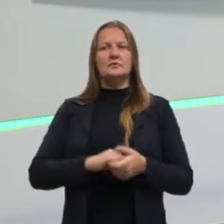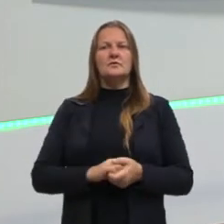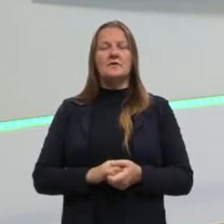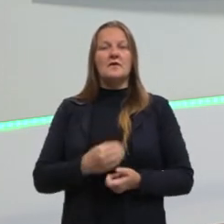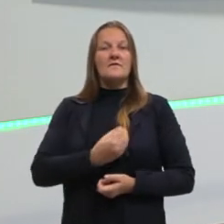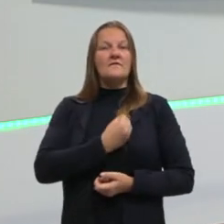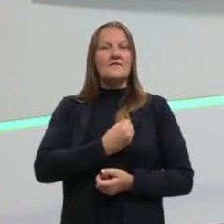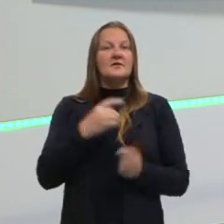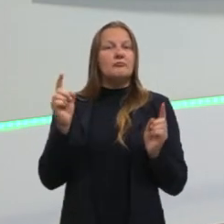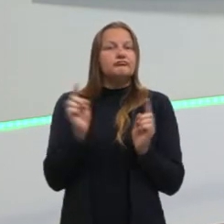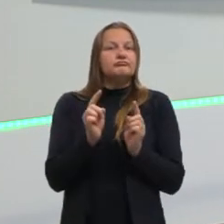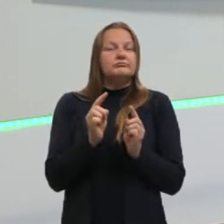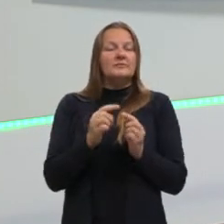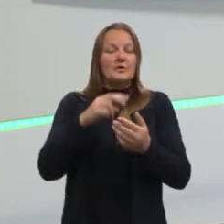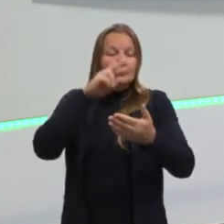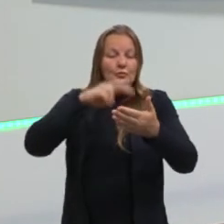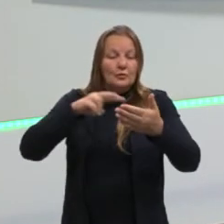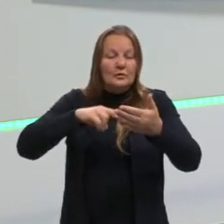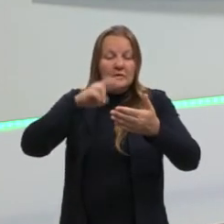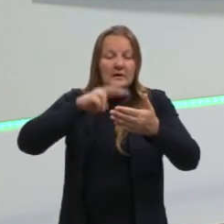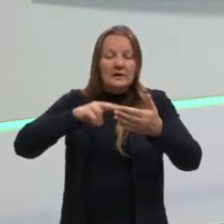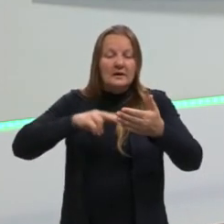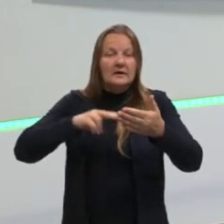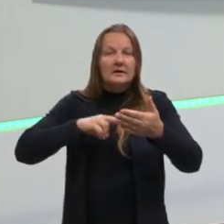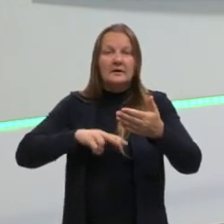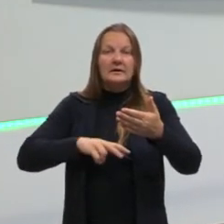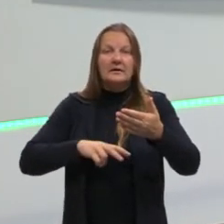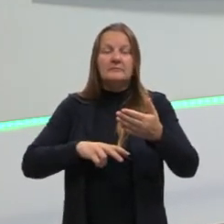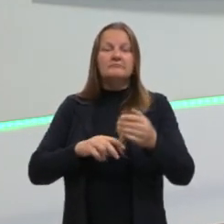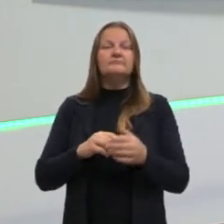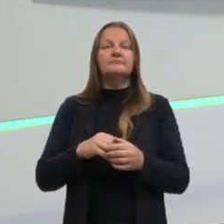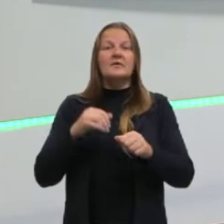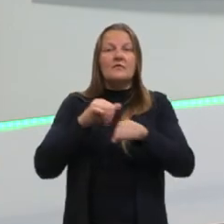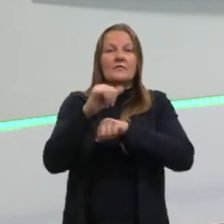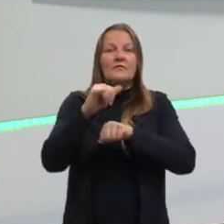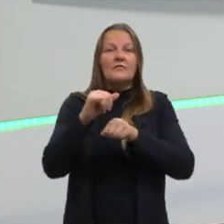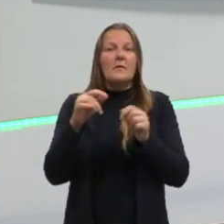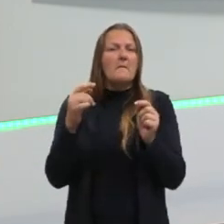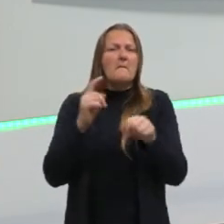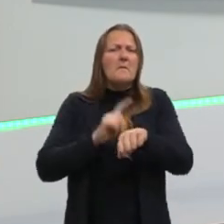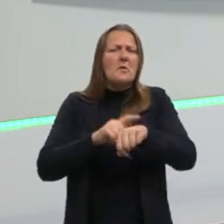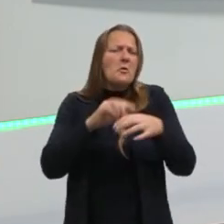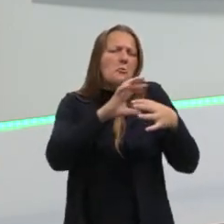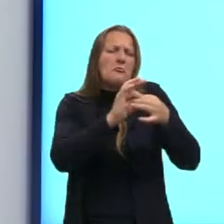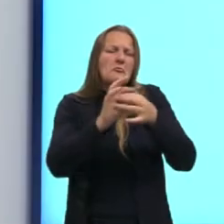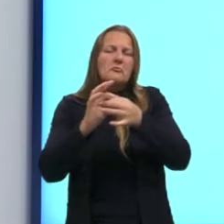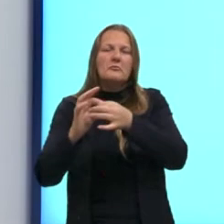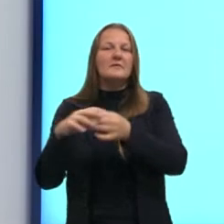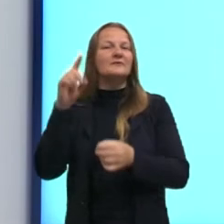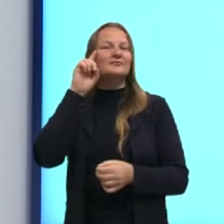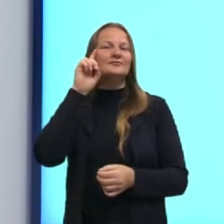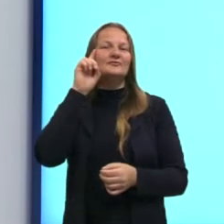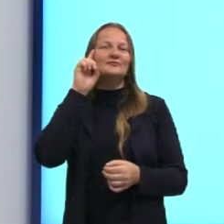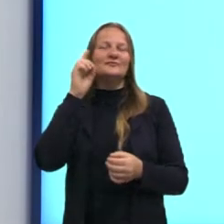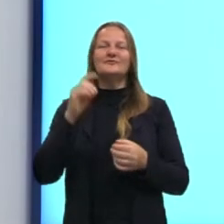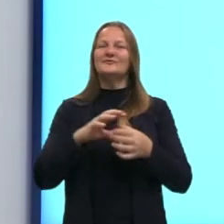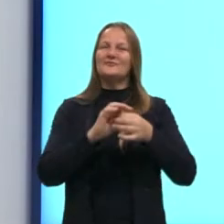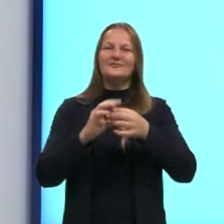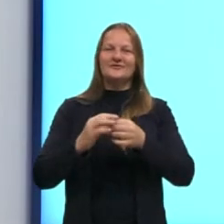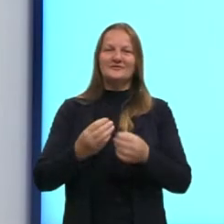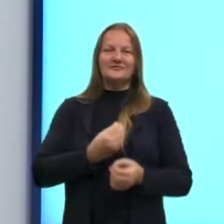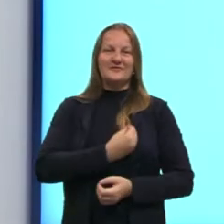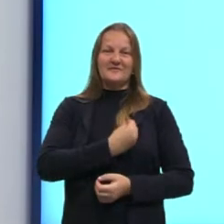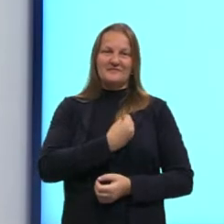vida curta. Ou seja, elas tratam de acontecimentos que são corriqueiros, são acontecimentos do nosso